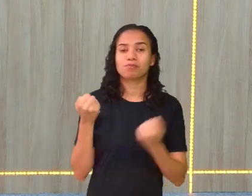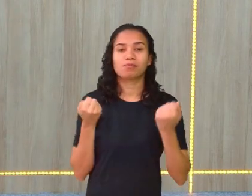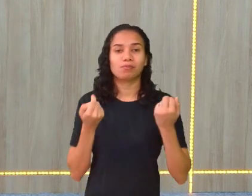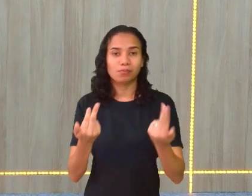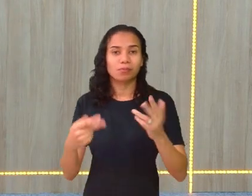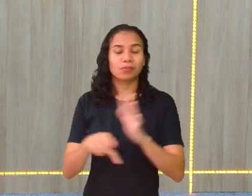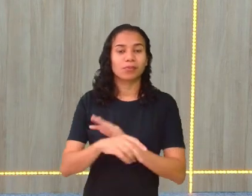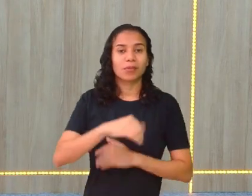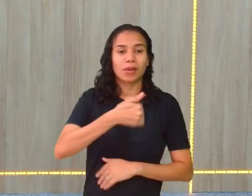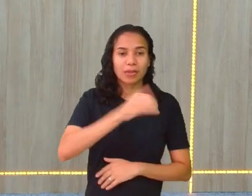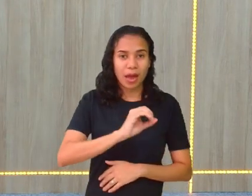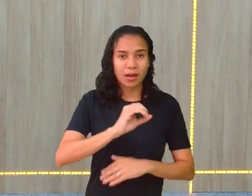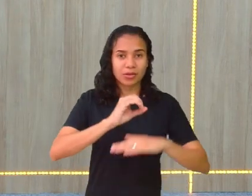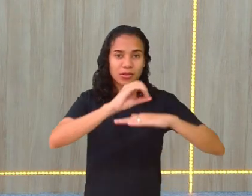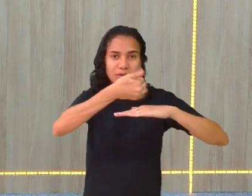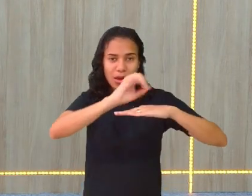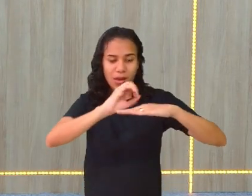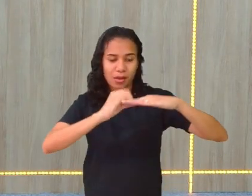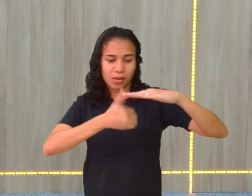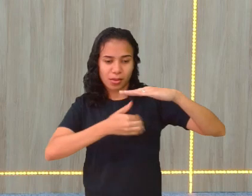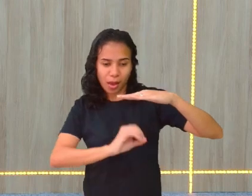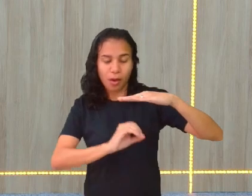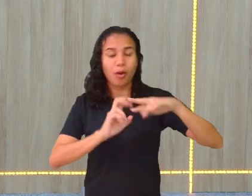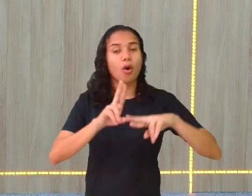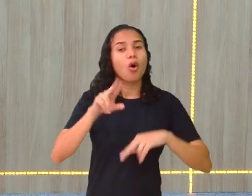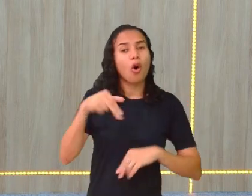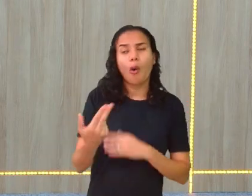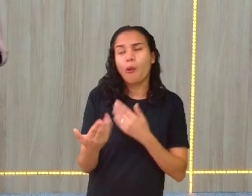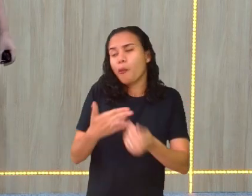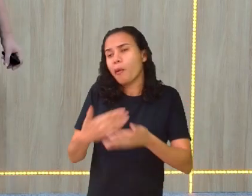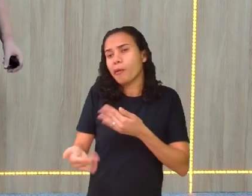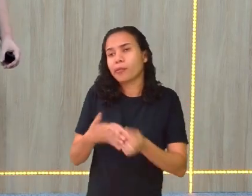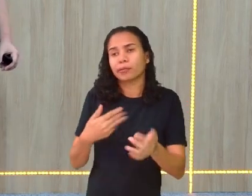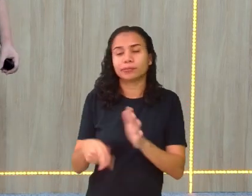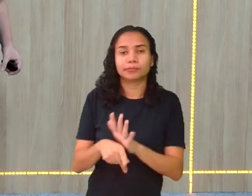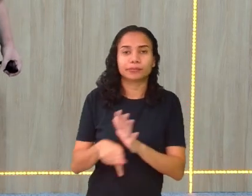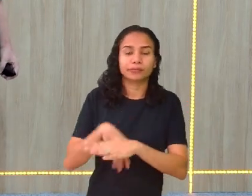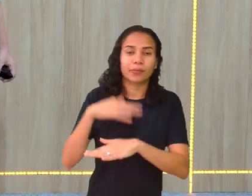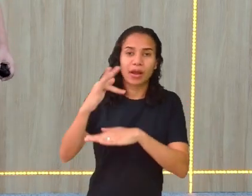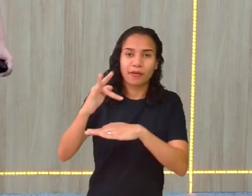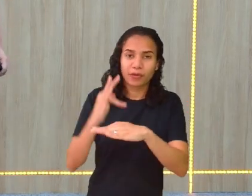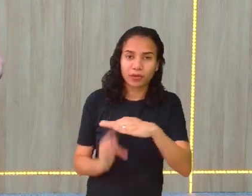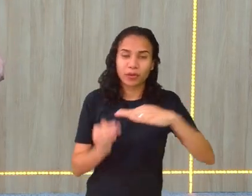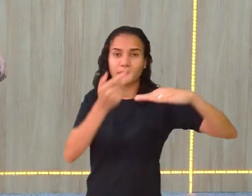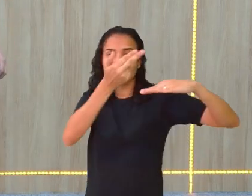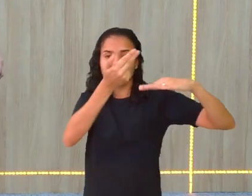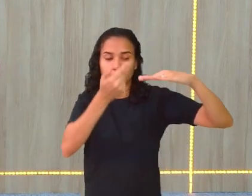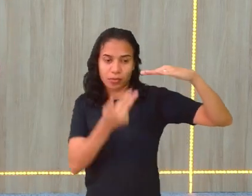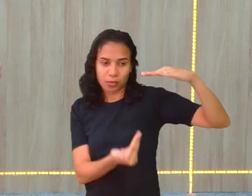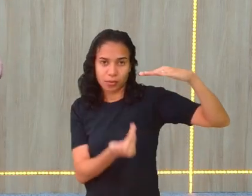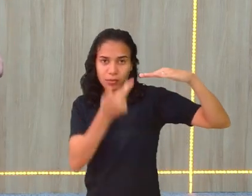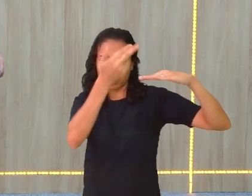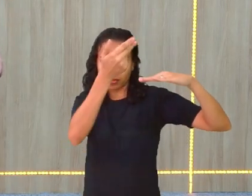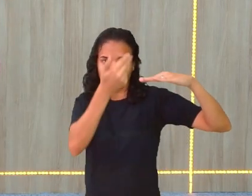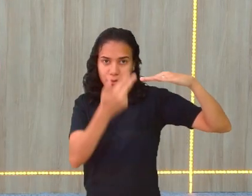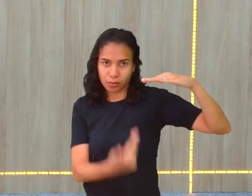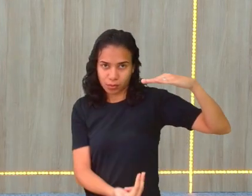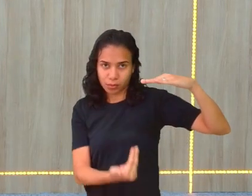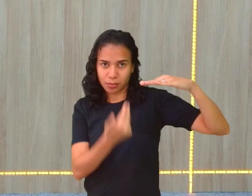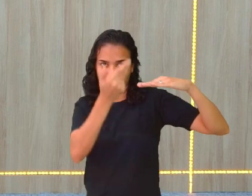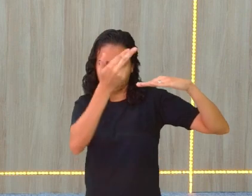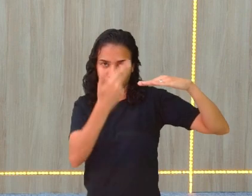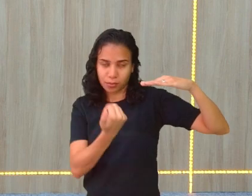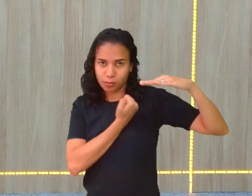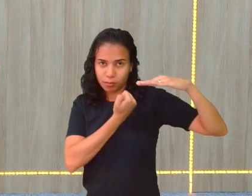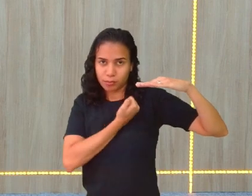coisa que 10 décimos. Ou qualquer outra fração que o numerador e o denominador seja a mesma